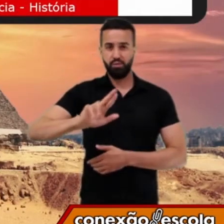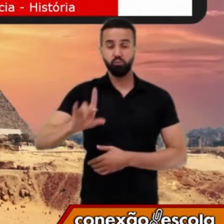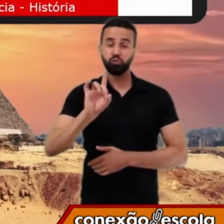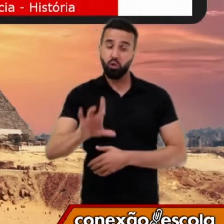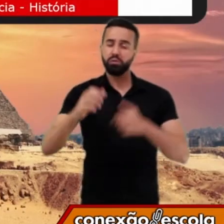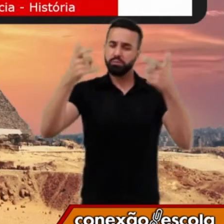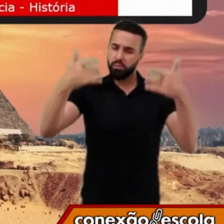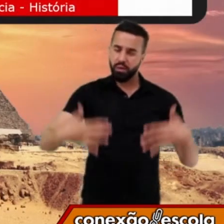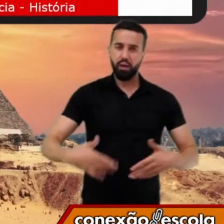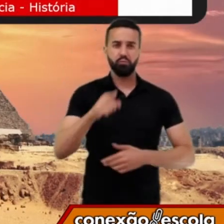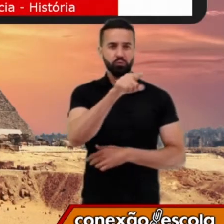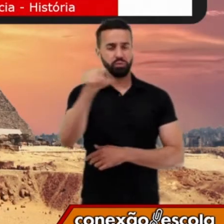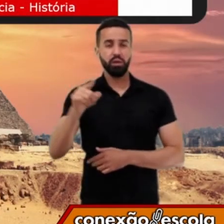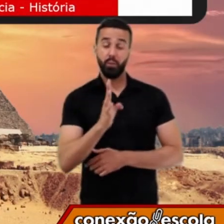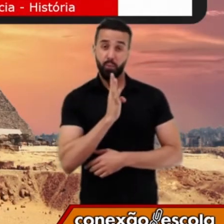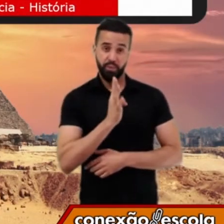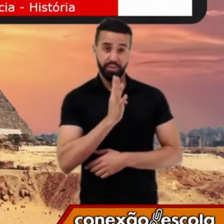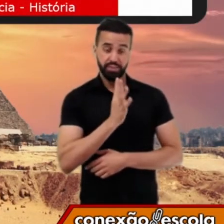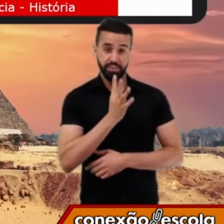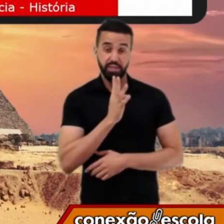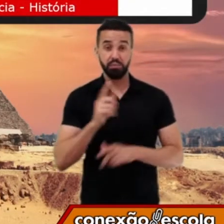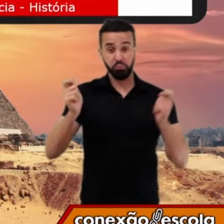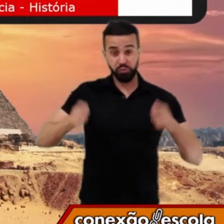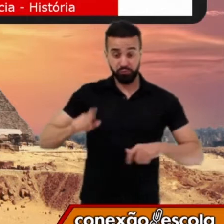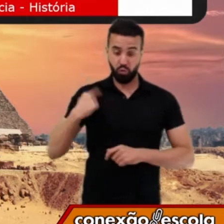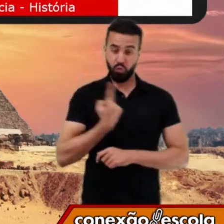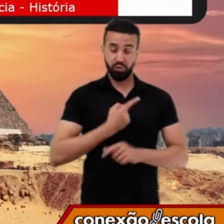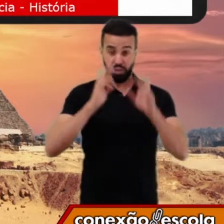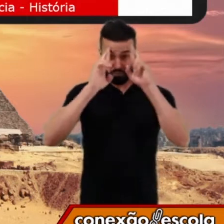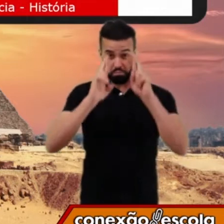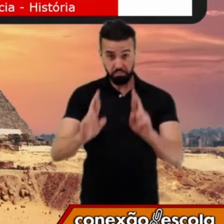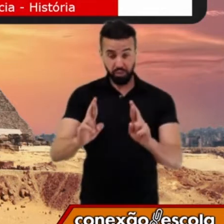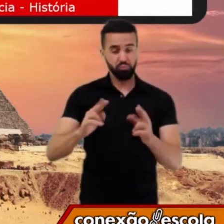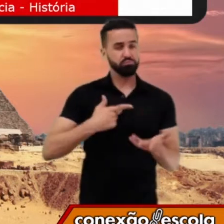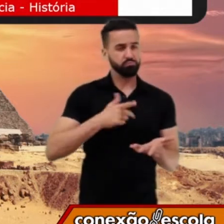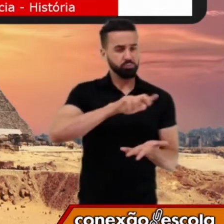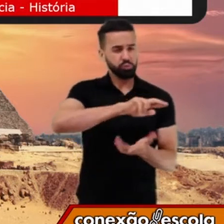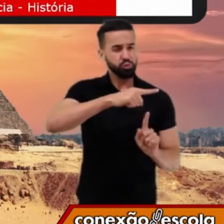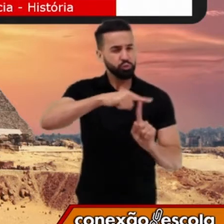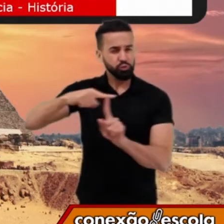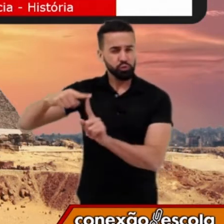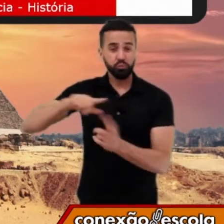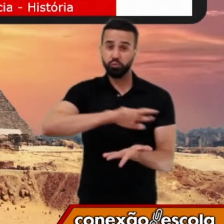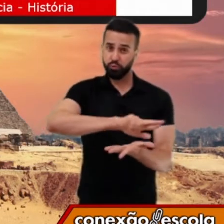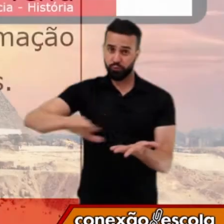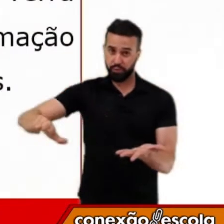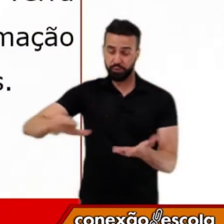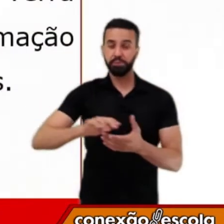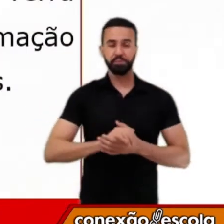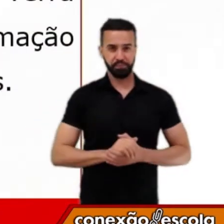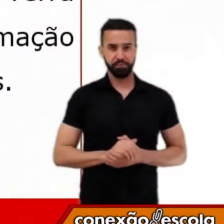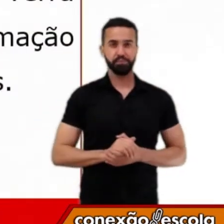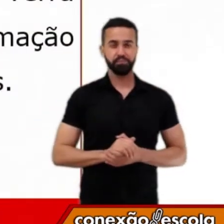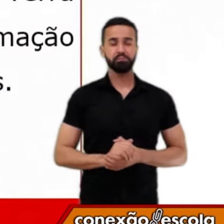e aprendam para respeitar o que é diferente. Por isso precisamos estudar esses conteúdos. Desde